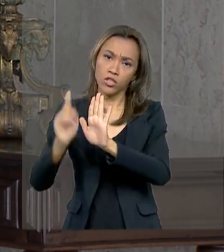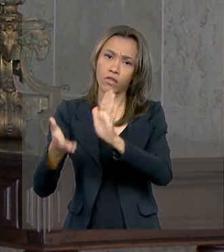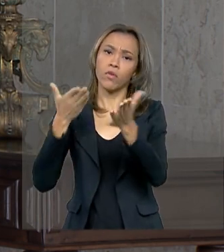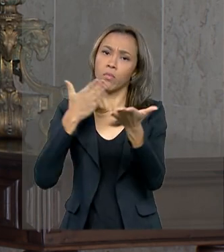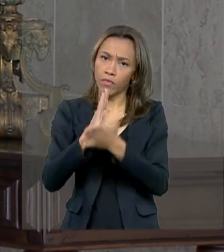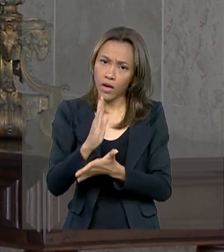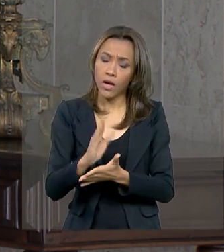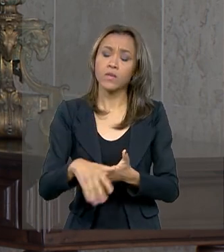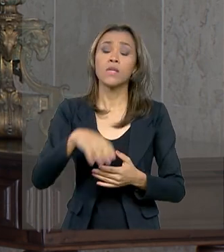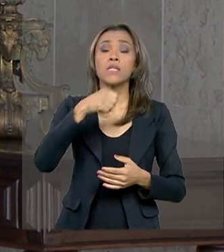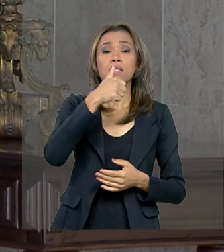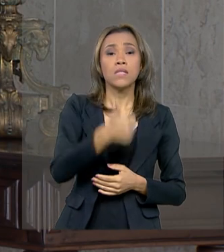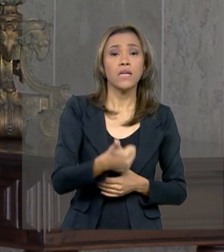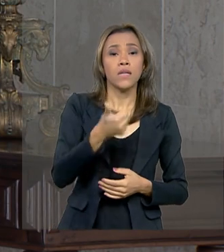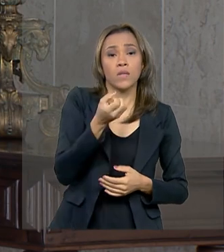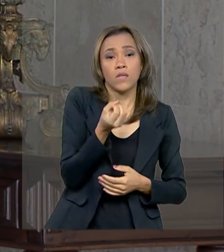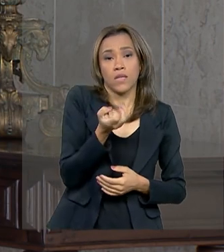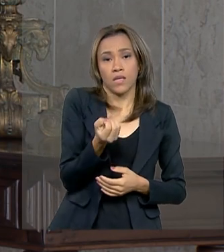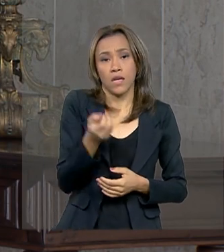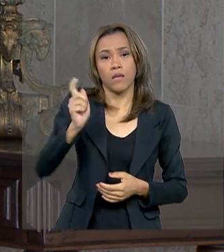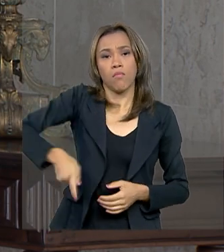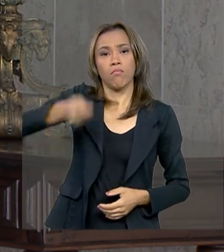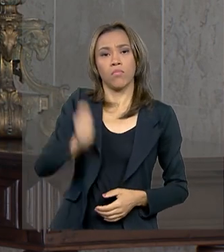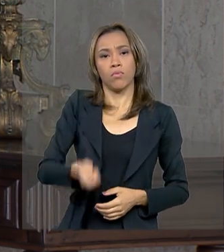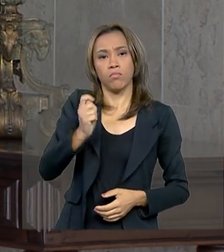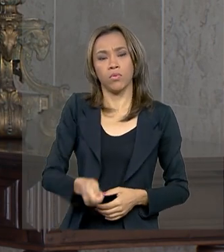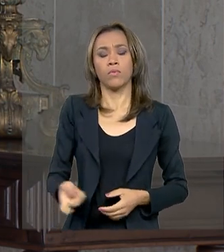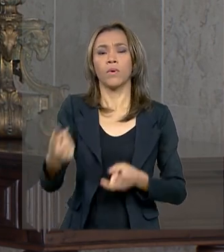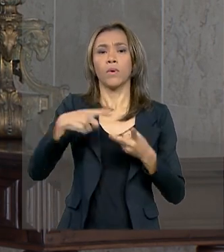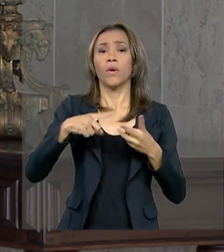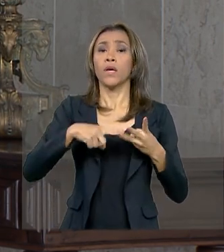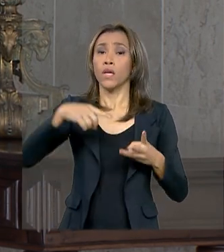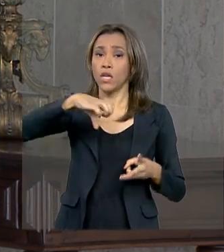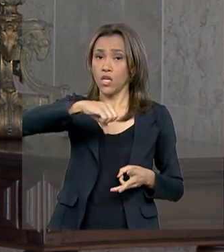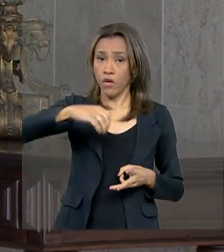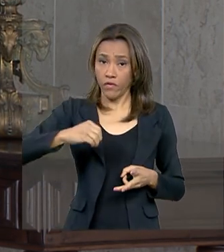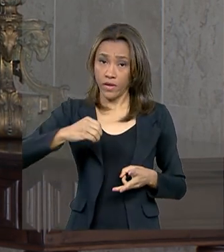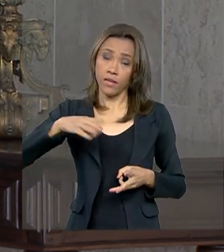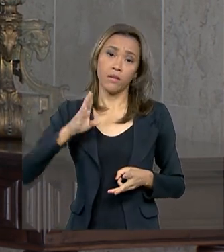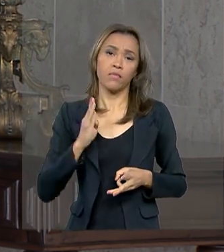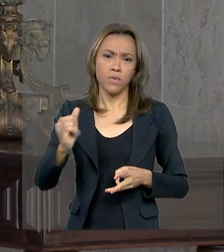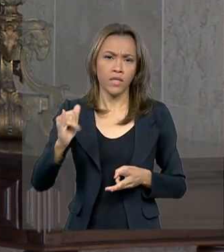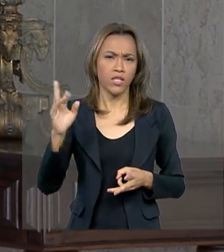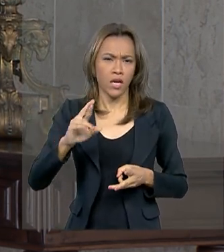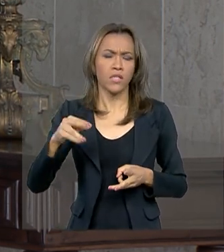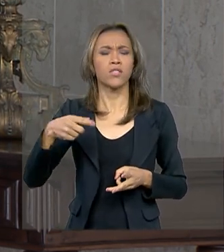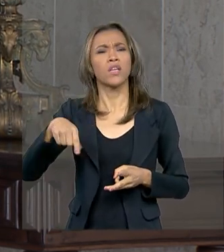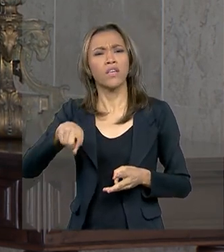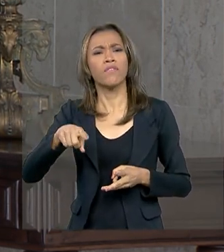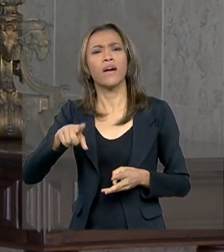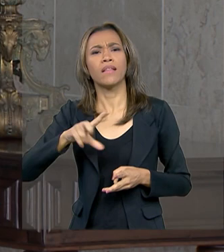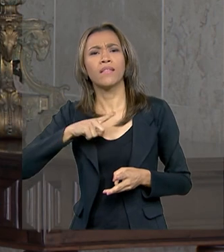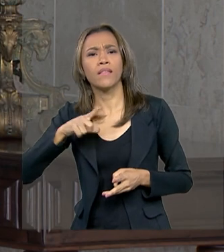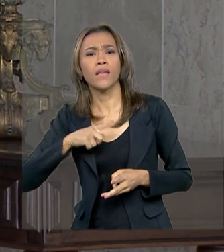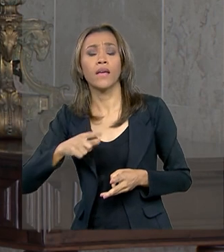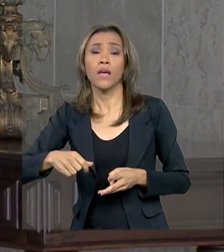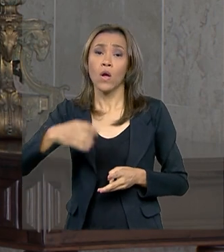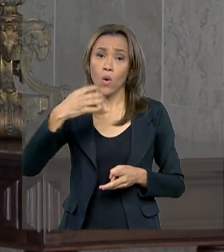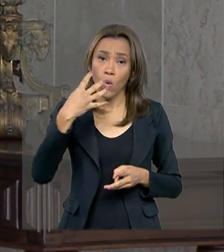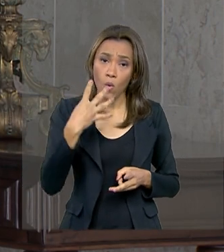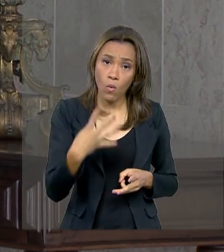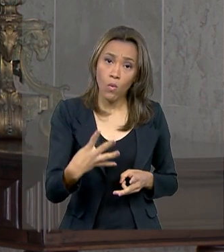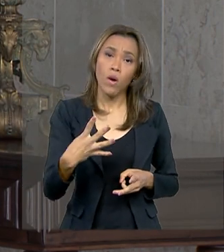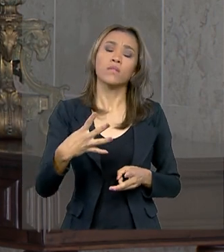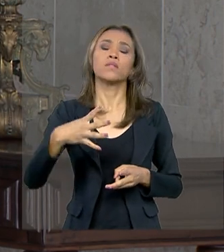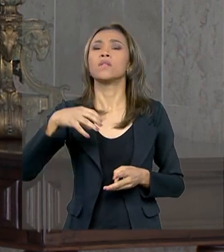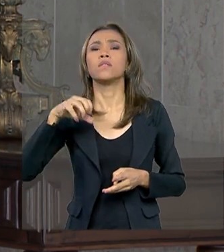160 leilões realizados e mais de R$ 90 bilhões em outorgas, que devem gerar R$ 442 bilhões